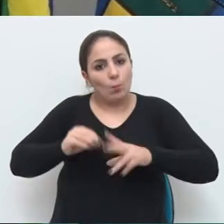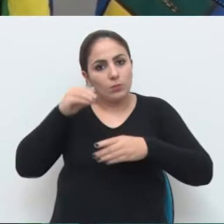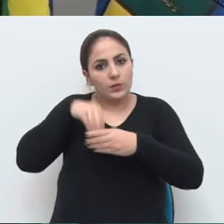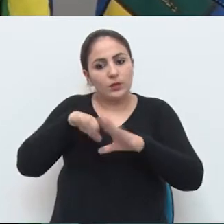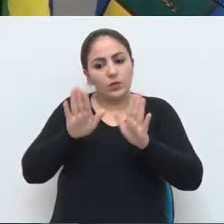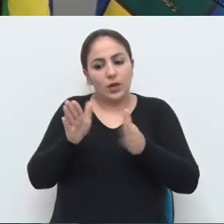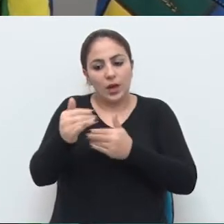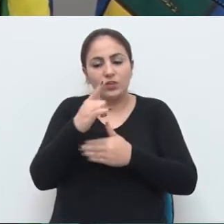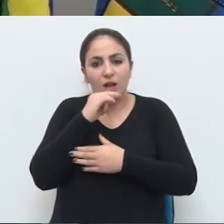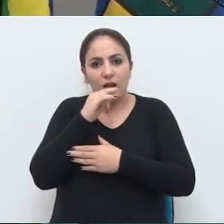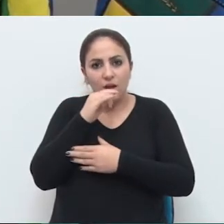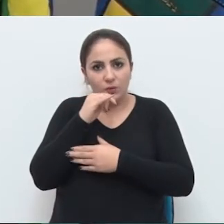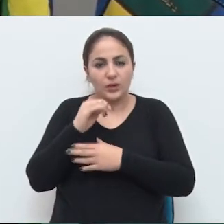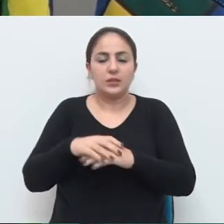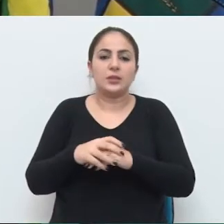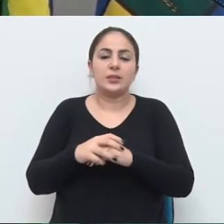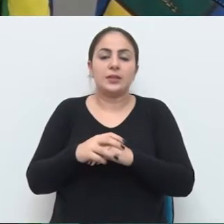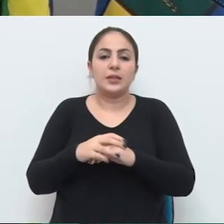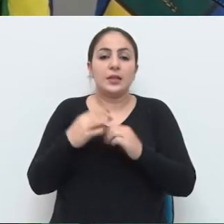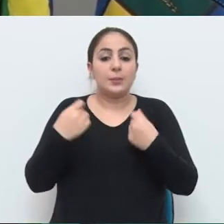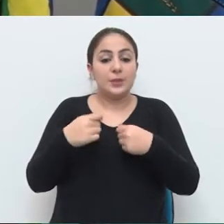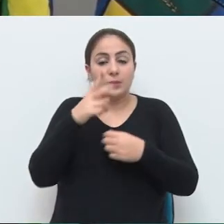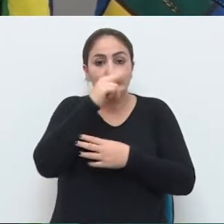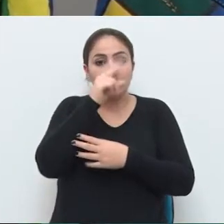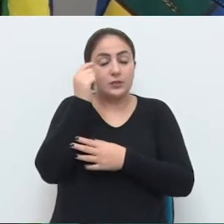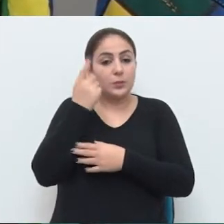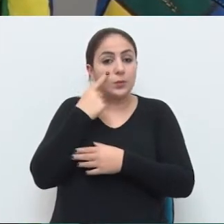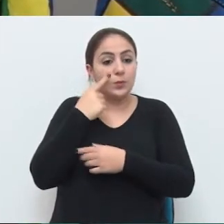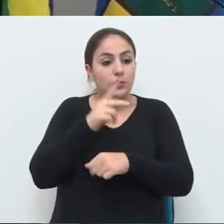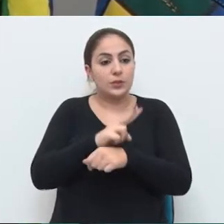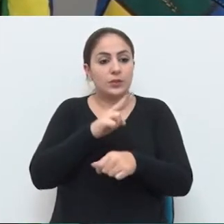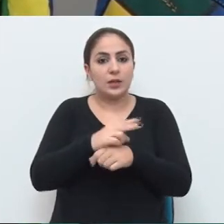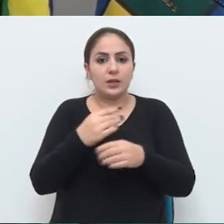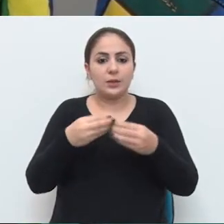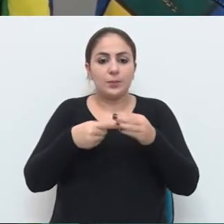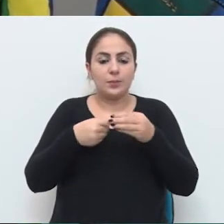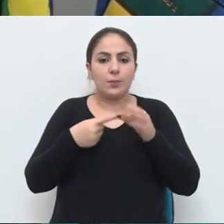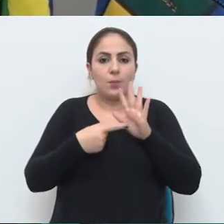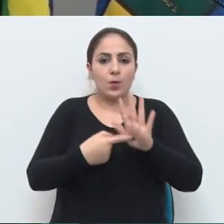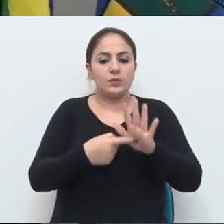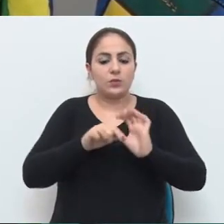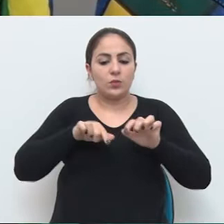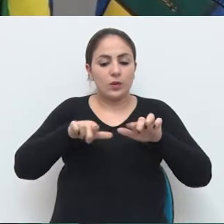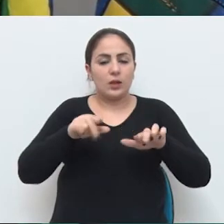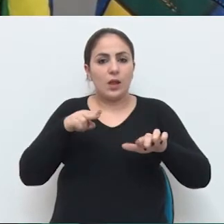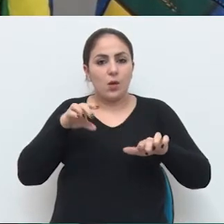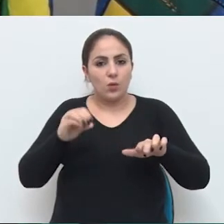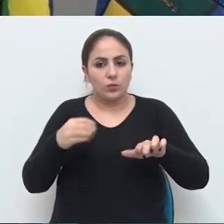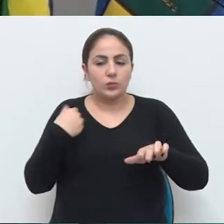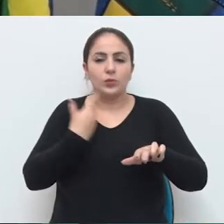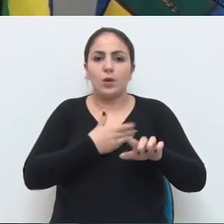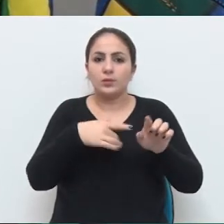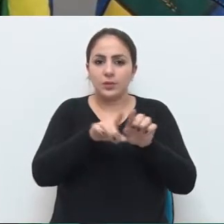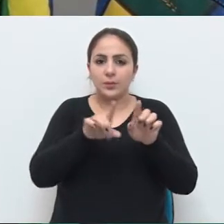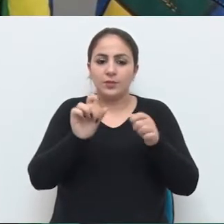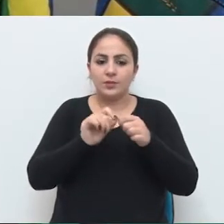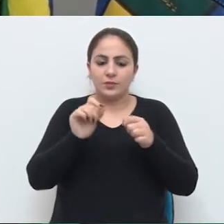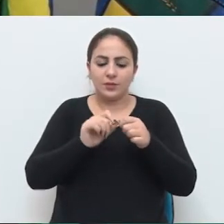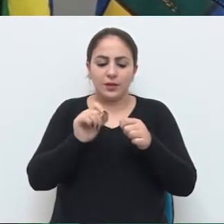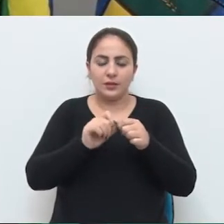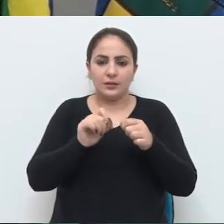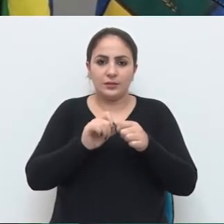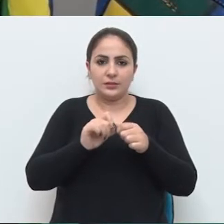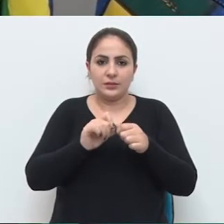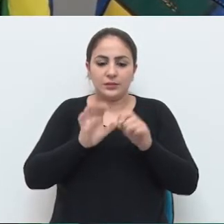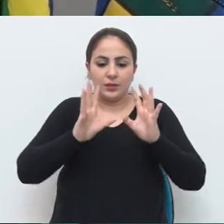que o município, que cobra da iniciativa privada, dê o exemplo também e nos apresente o laudo. A Câmara de Vereadores também tem esses laudos, a gente também faz essa